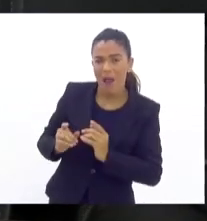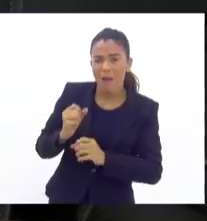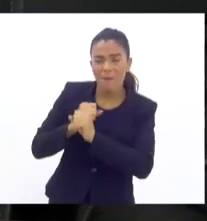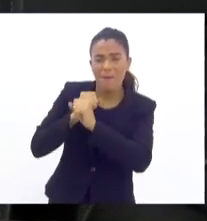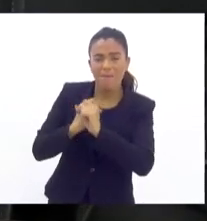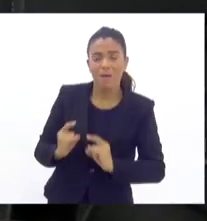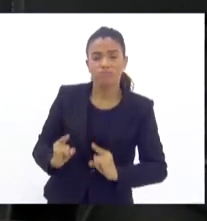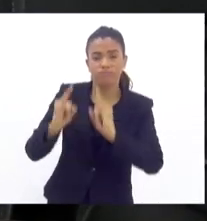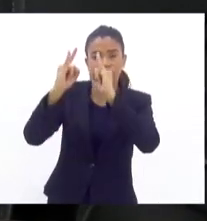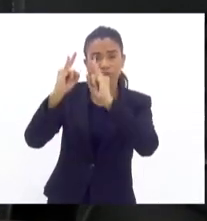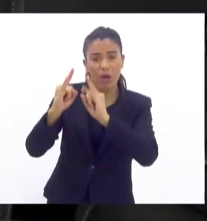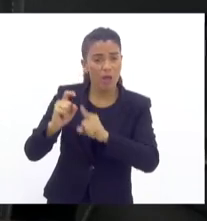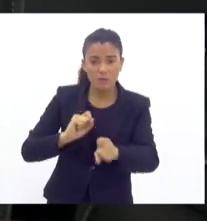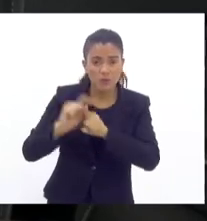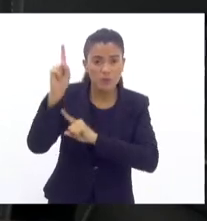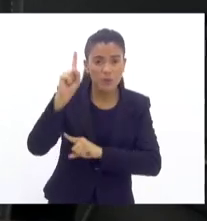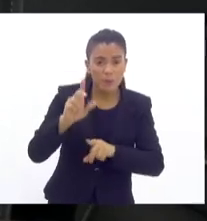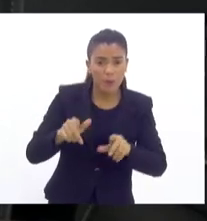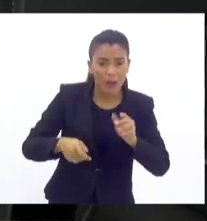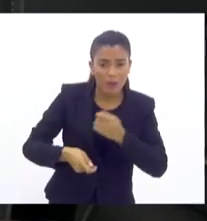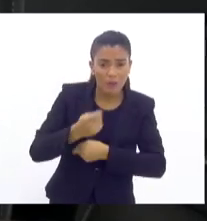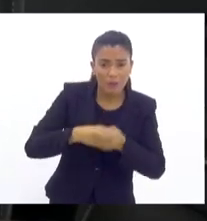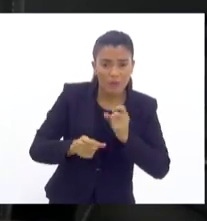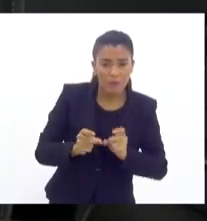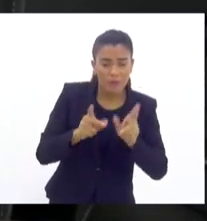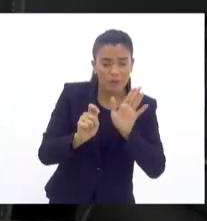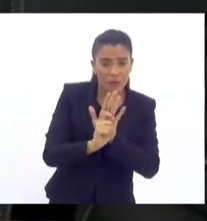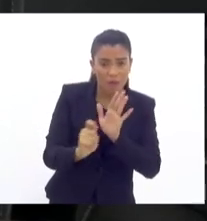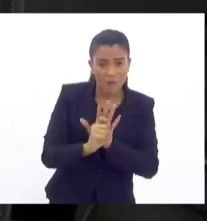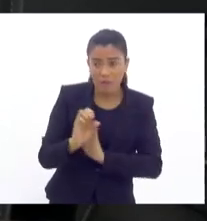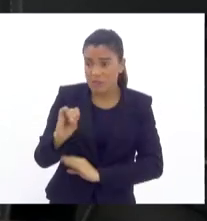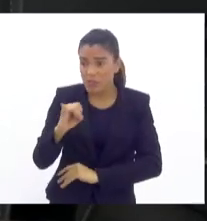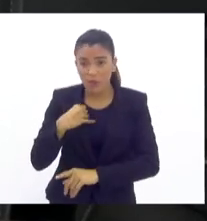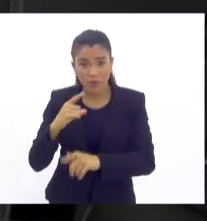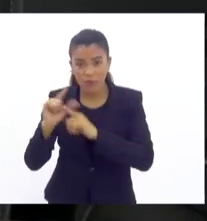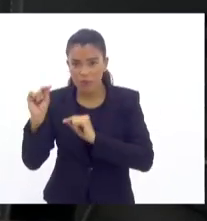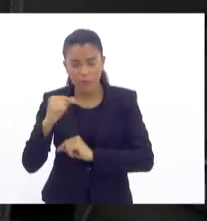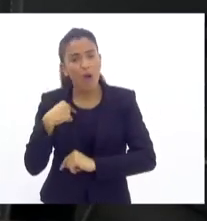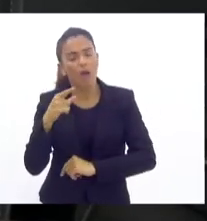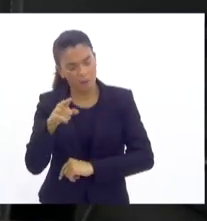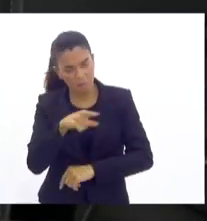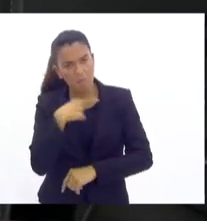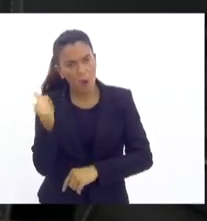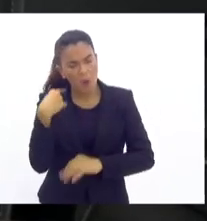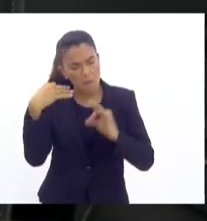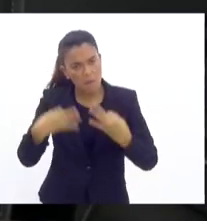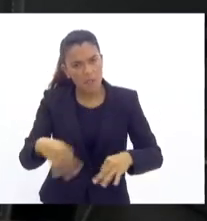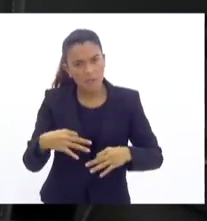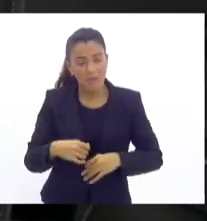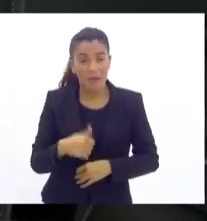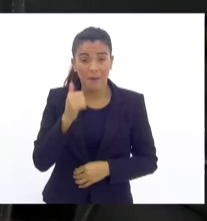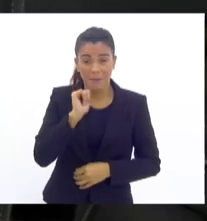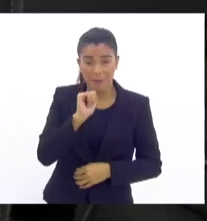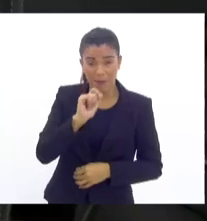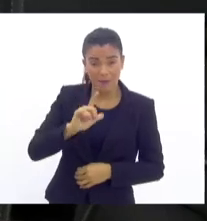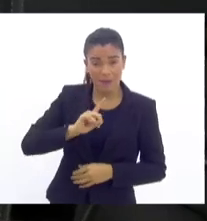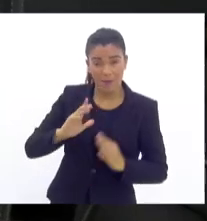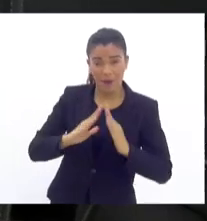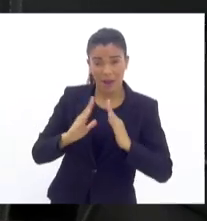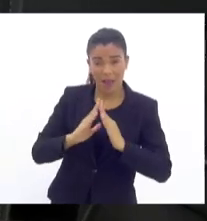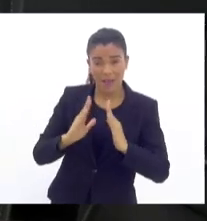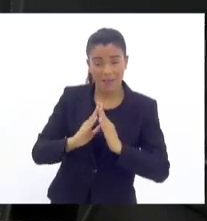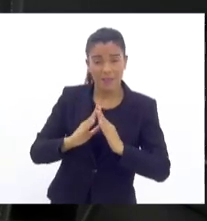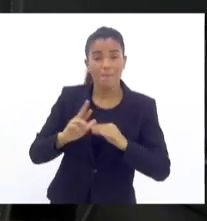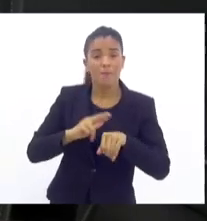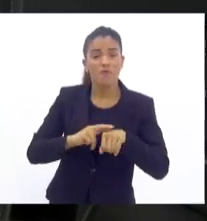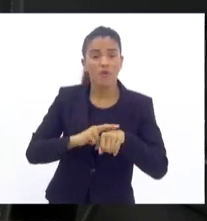O tráfico chegou e falou, vai embora para você não morrer. E se não for embora, morre mesmo. A minha mãe tem uma casa em Belfor Rose, eu falei,